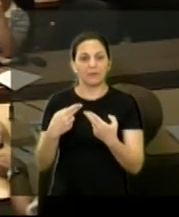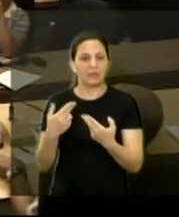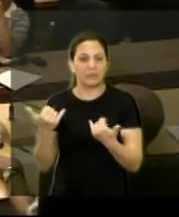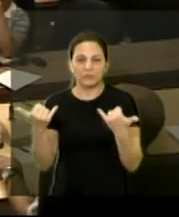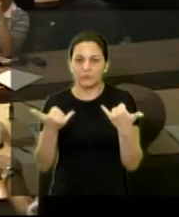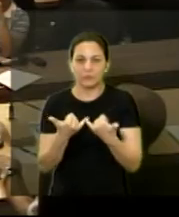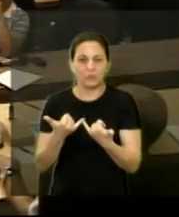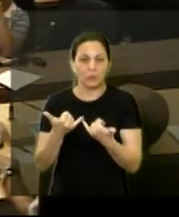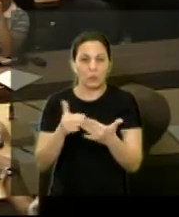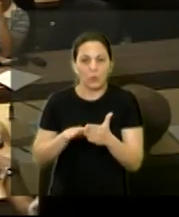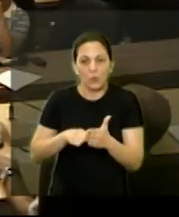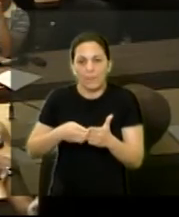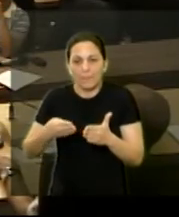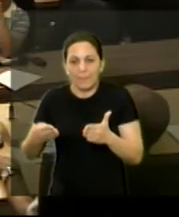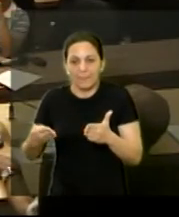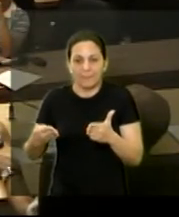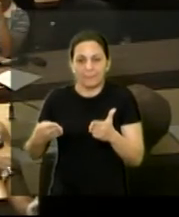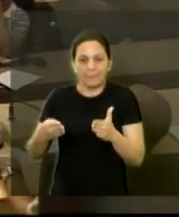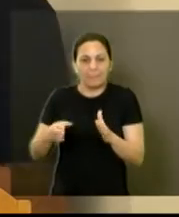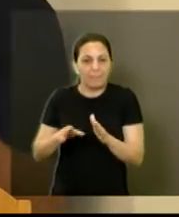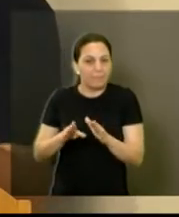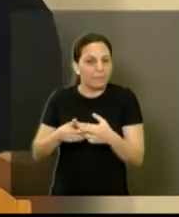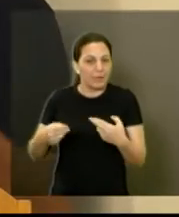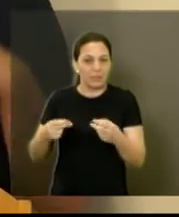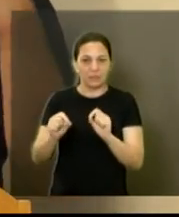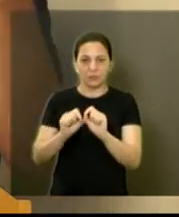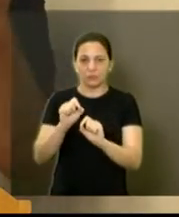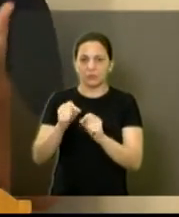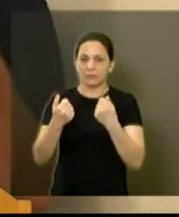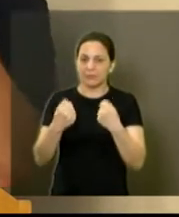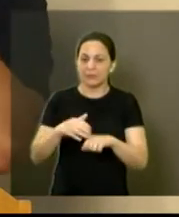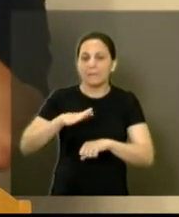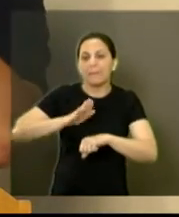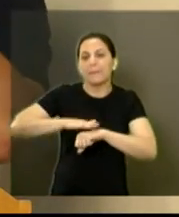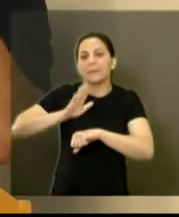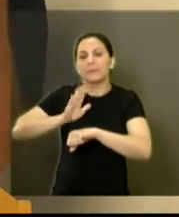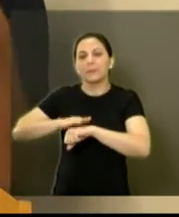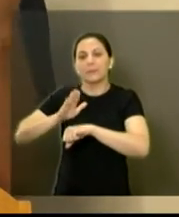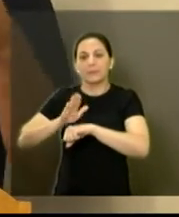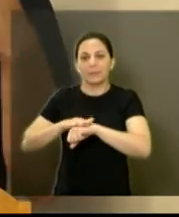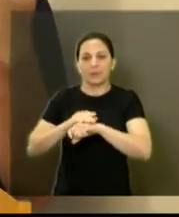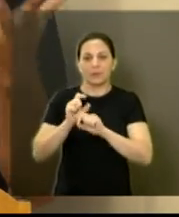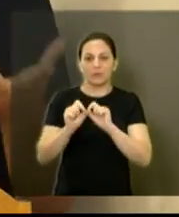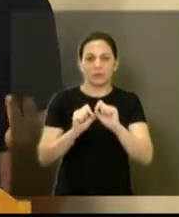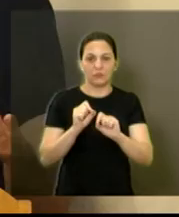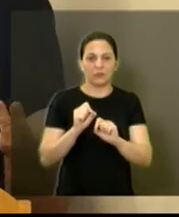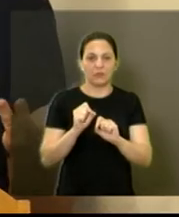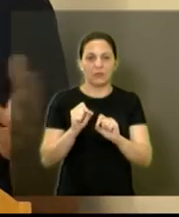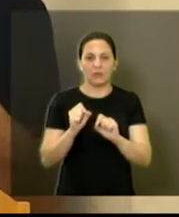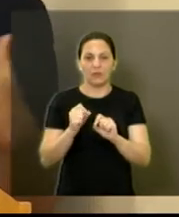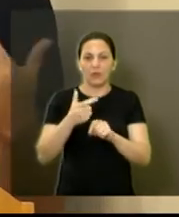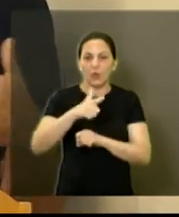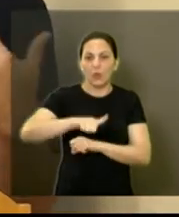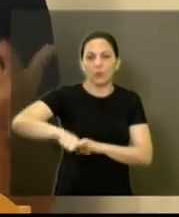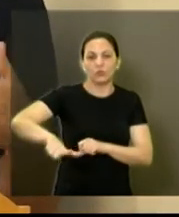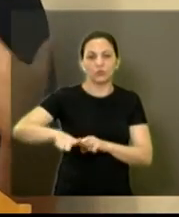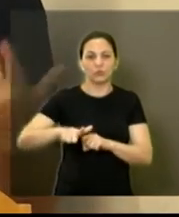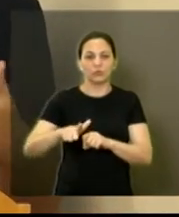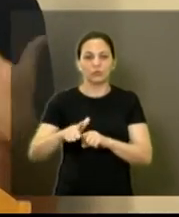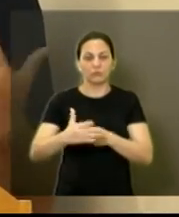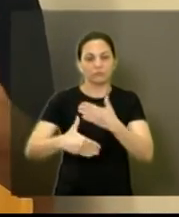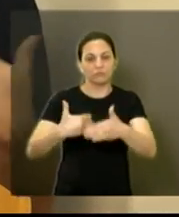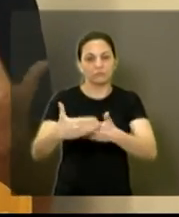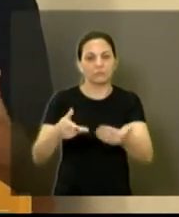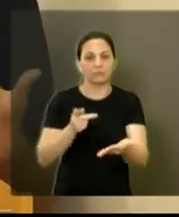feita uma etapa do desassoreamento e agora precisa de mais o Guilherme fala que aquilo ali é quase contínuo quase que vai ser um procedimento